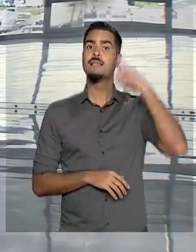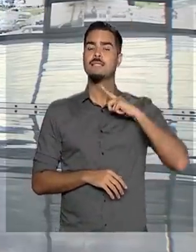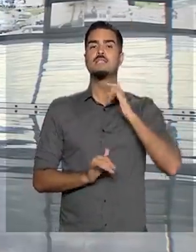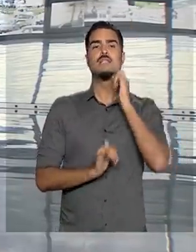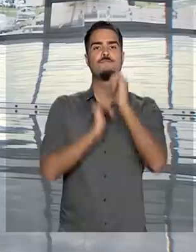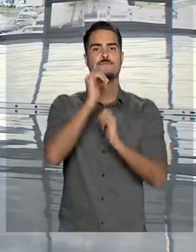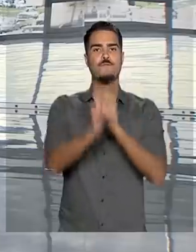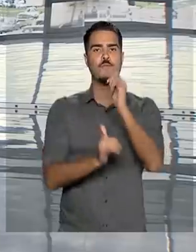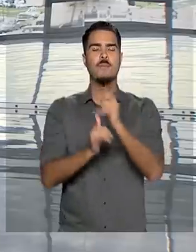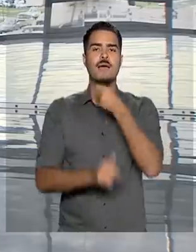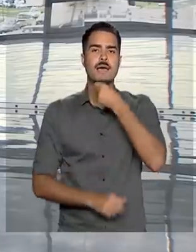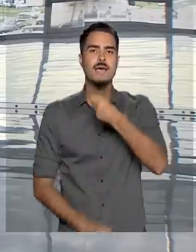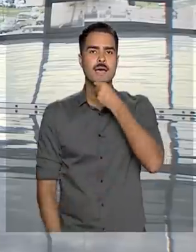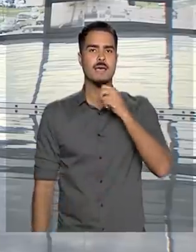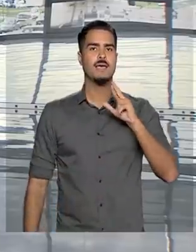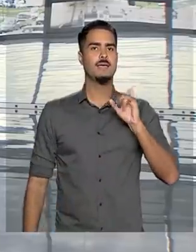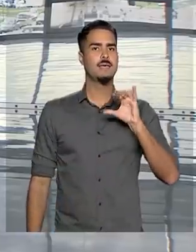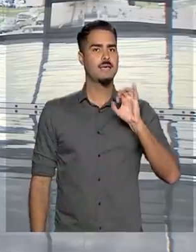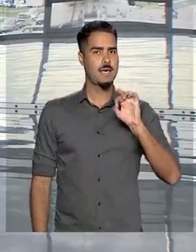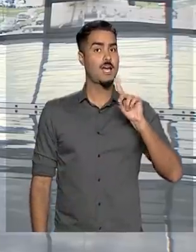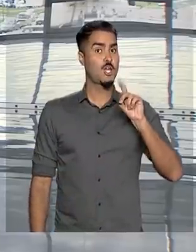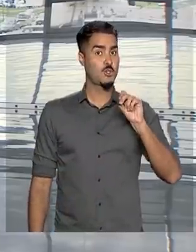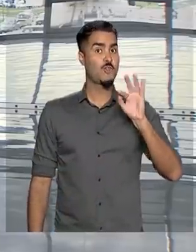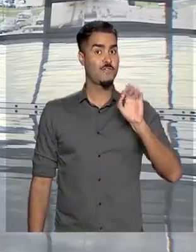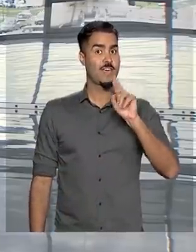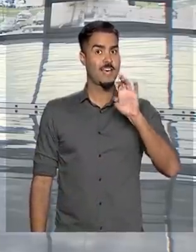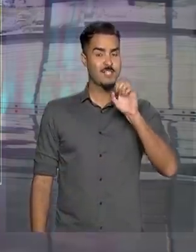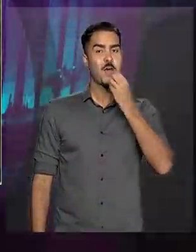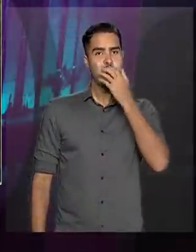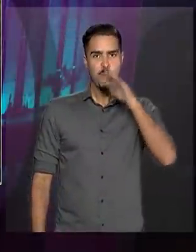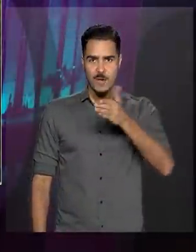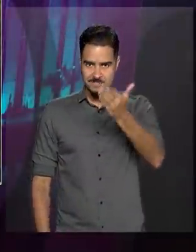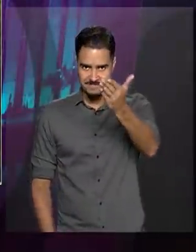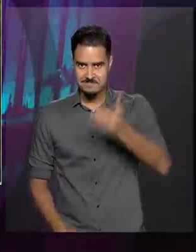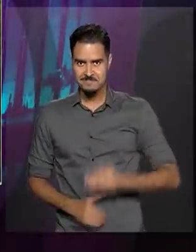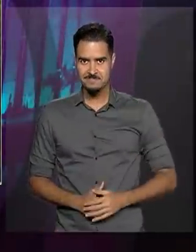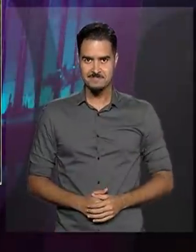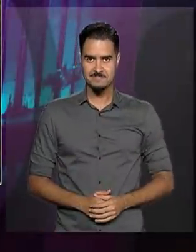com o repórter Ricardo Ferraz. Olá, Ricardo. Boa tarde para você.